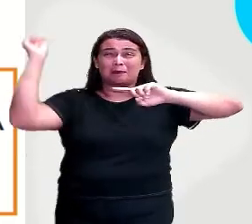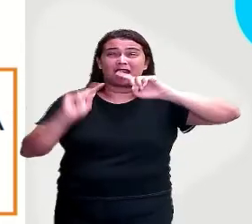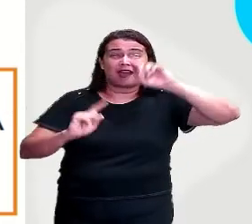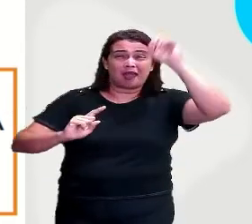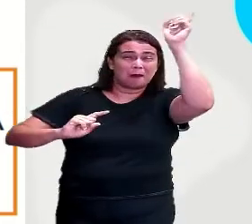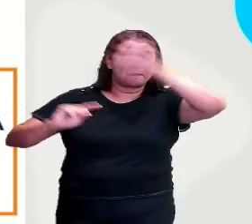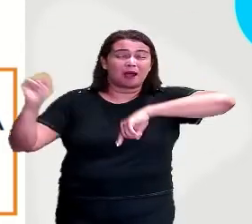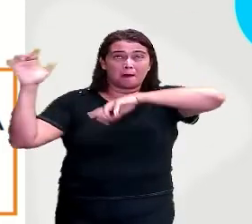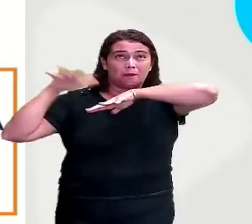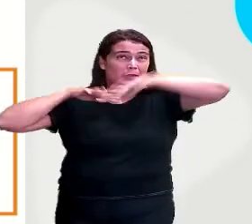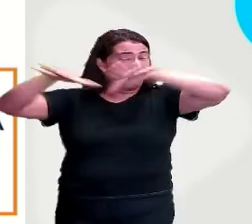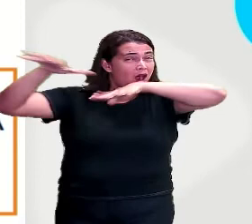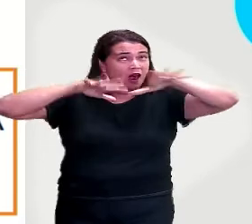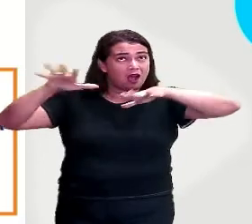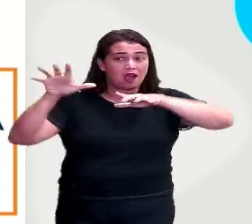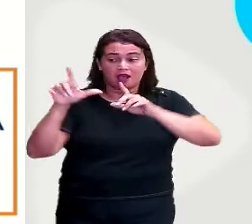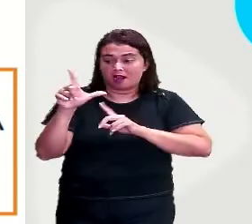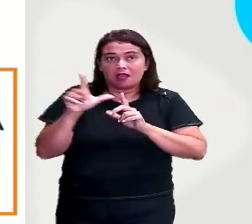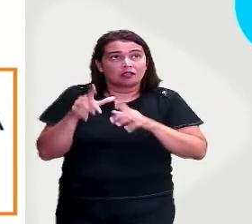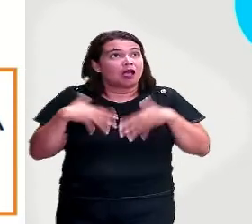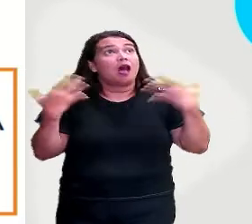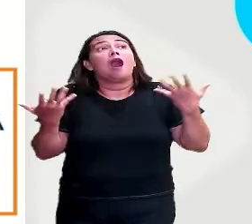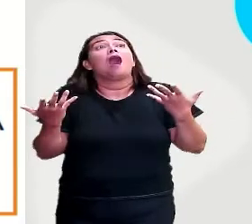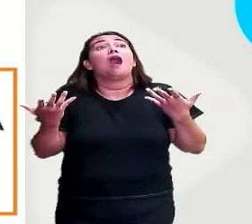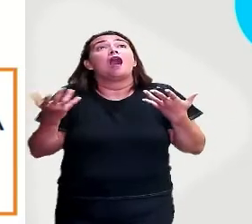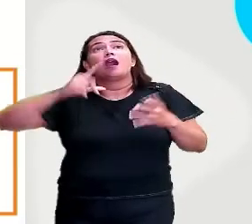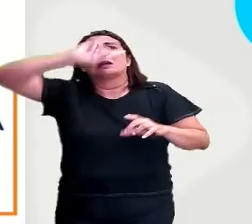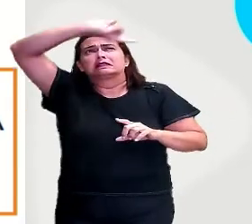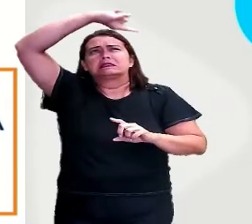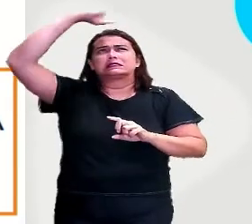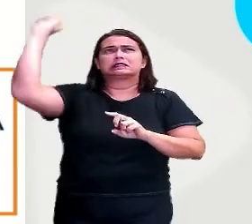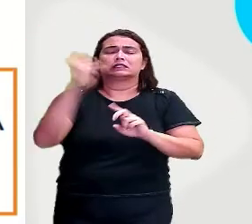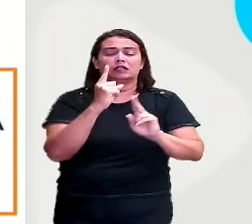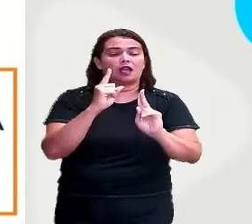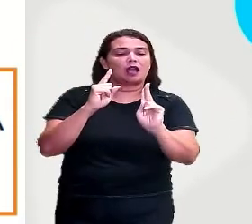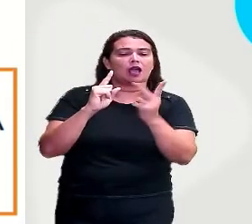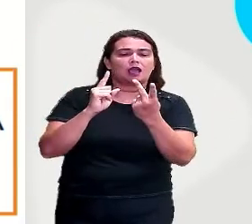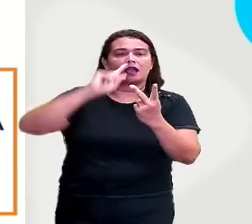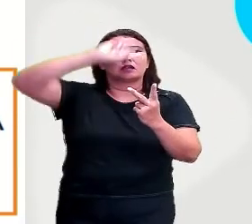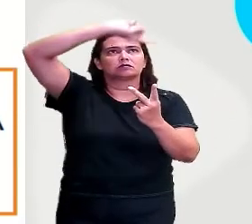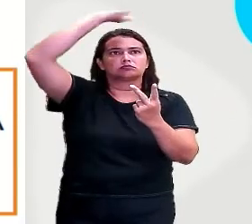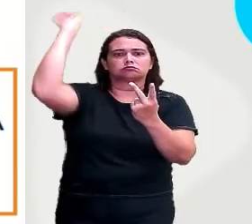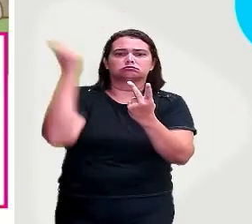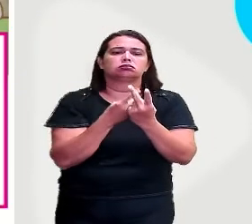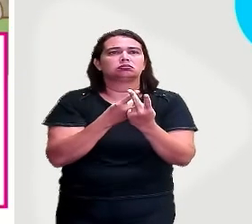assustadas. Um raio caiu na letra H e ela ficou muda.